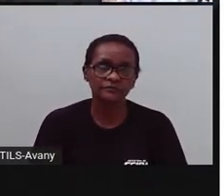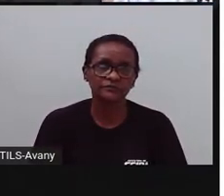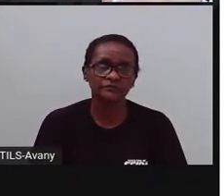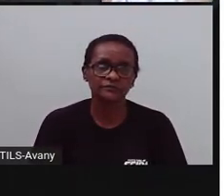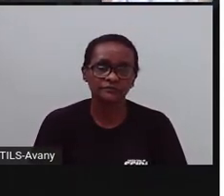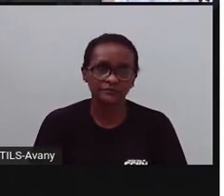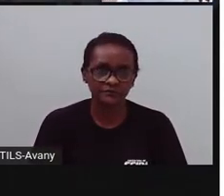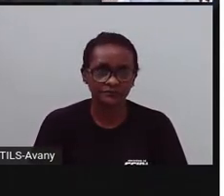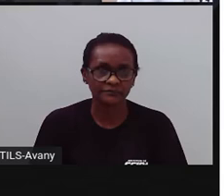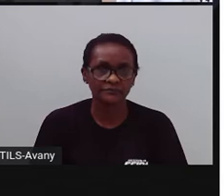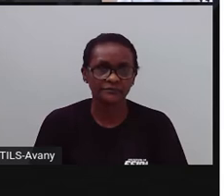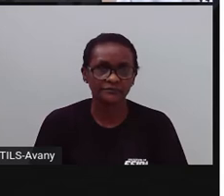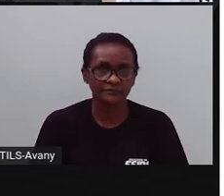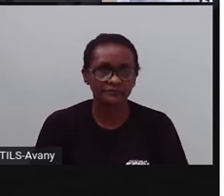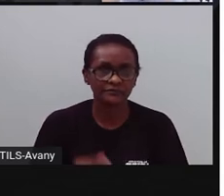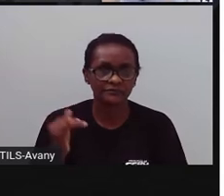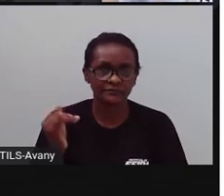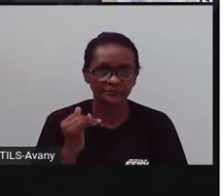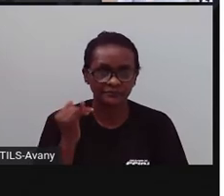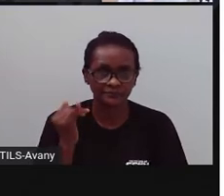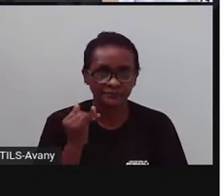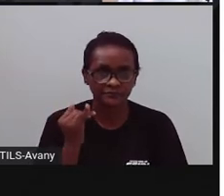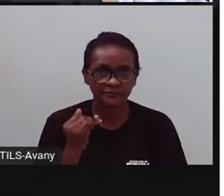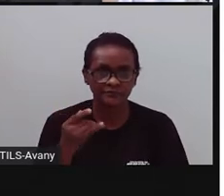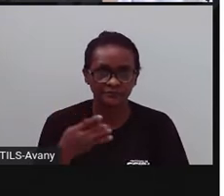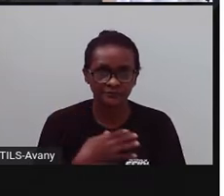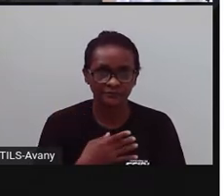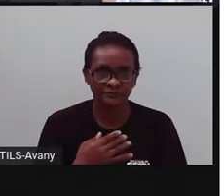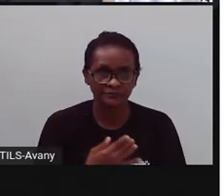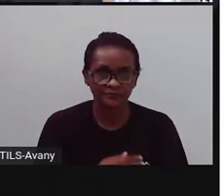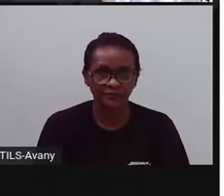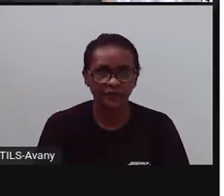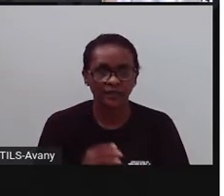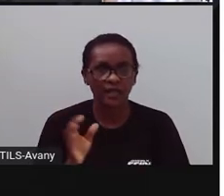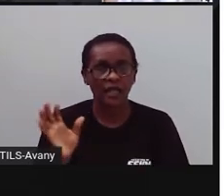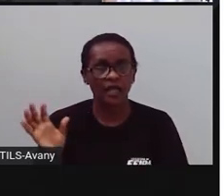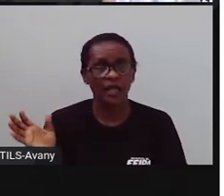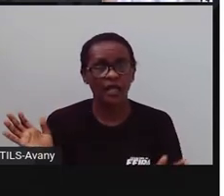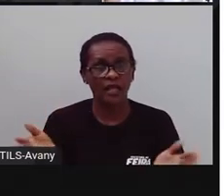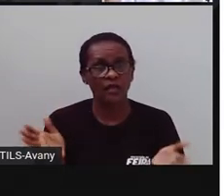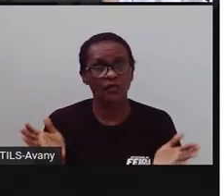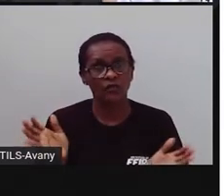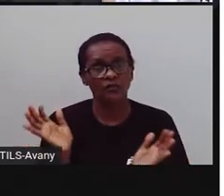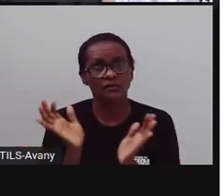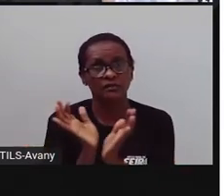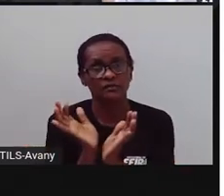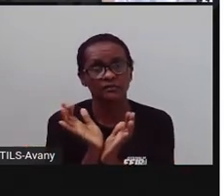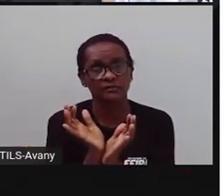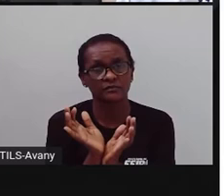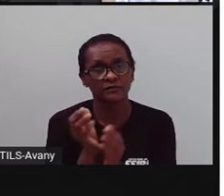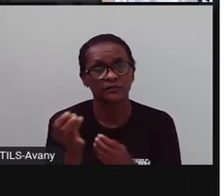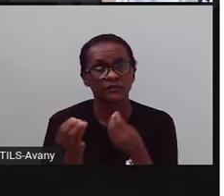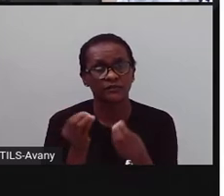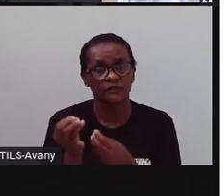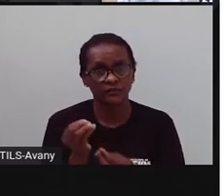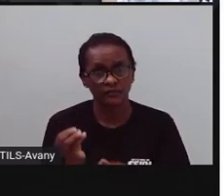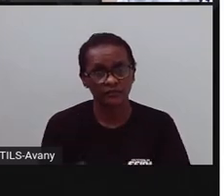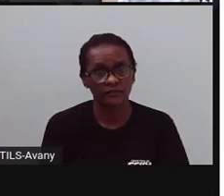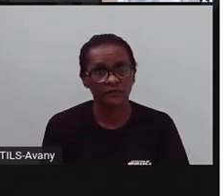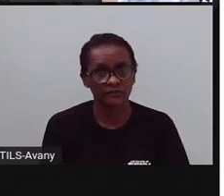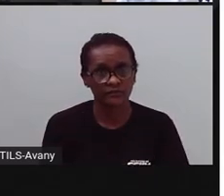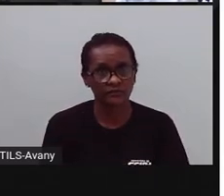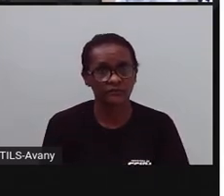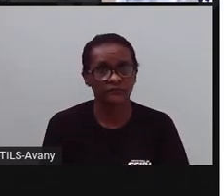chegar em outros estados, tá bom? Então, pra vocês verem como é uma cidade importante pro país. Então, o nosso